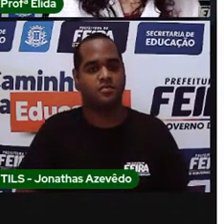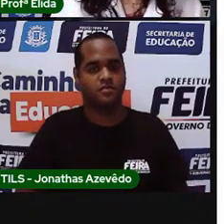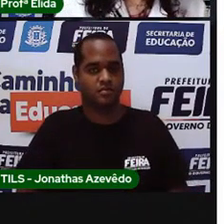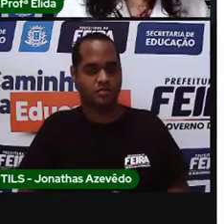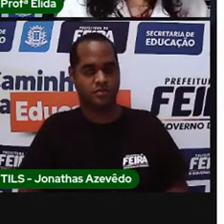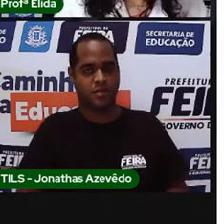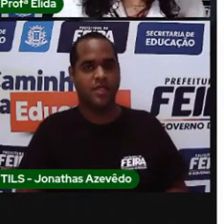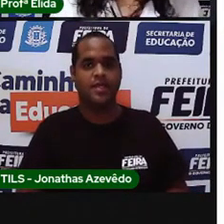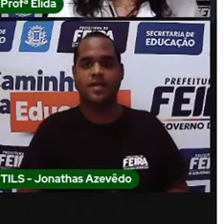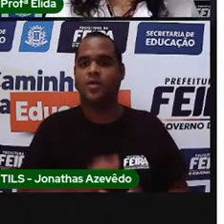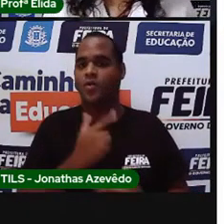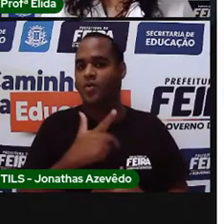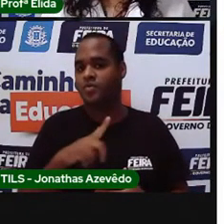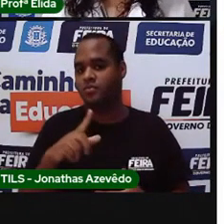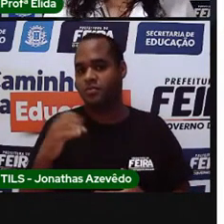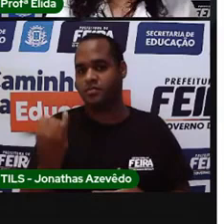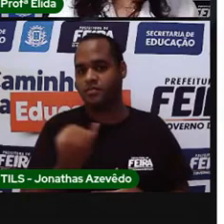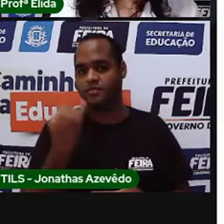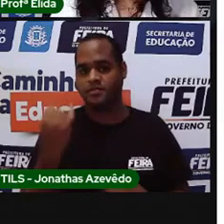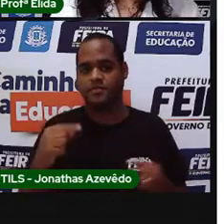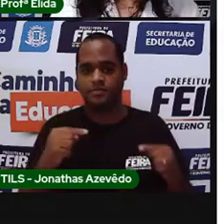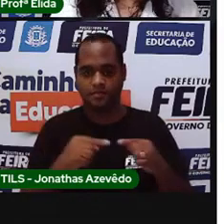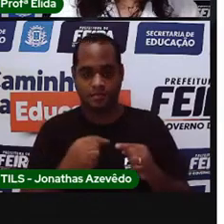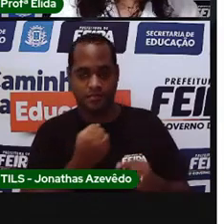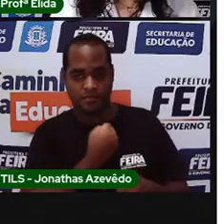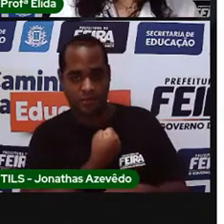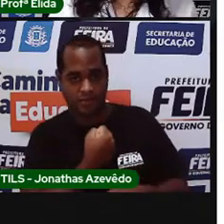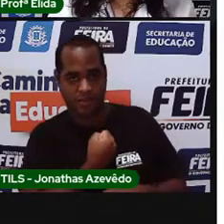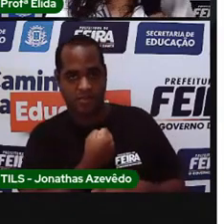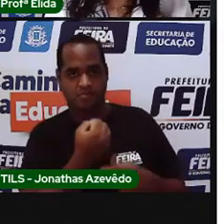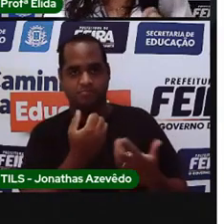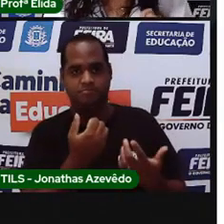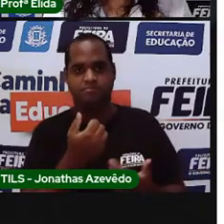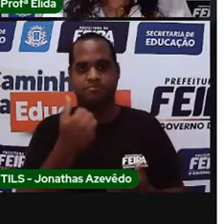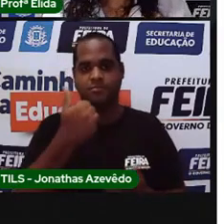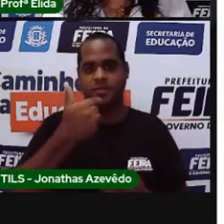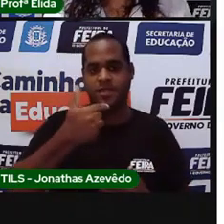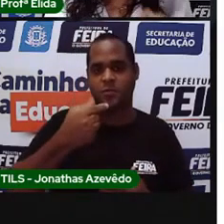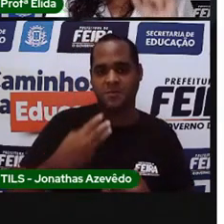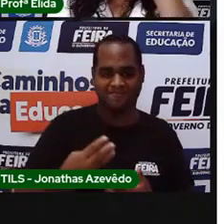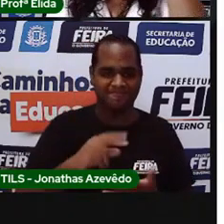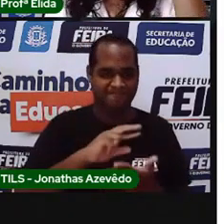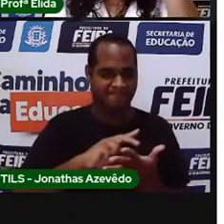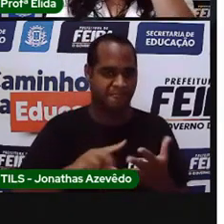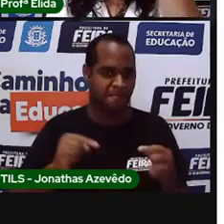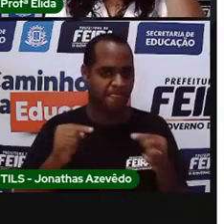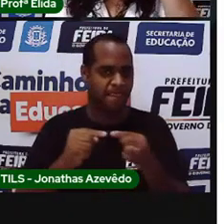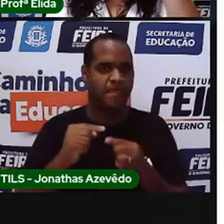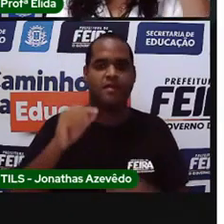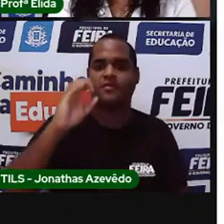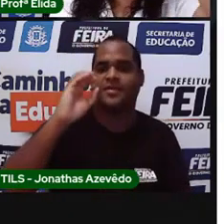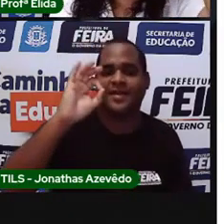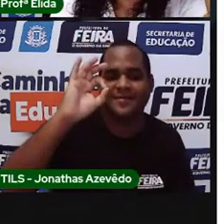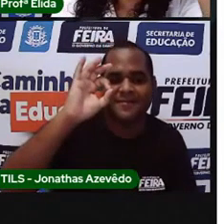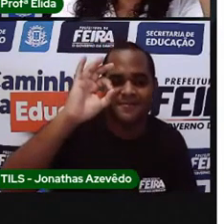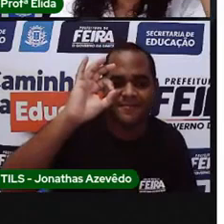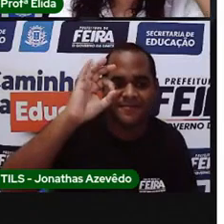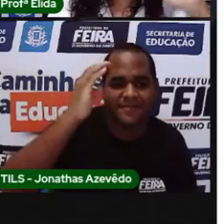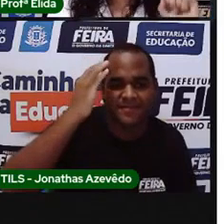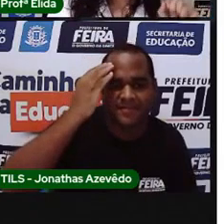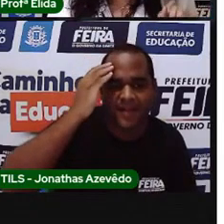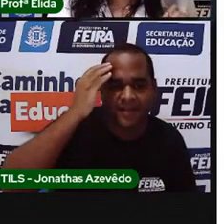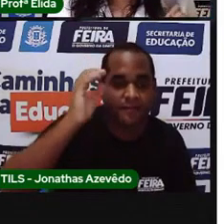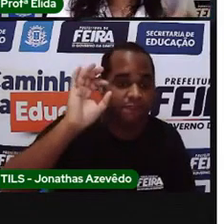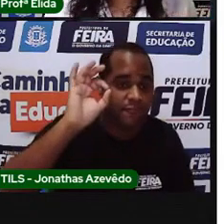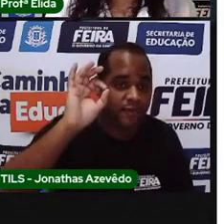Uma outra coisa dos números ordinais. Ele sempre tem esse zerinho, essa bolinha